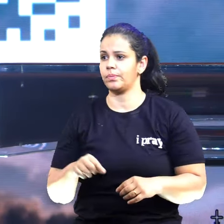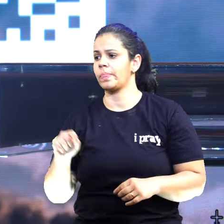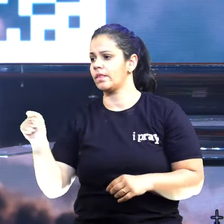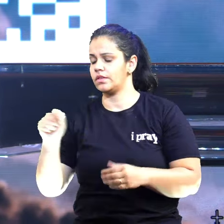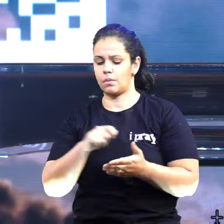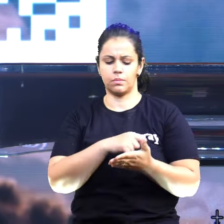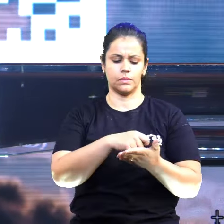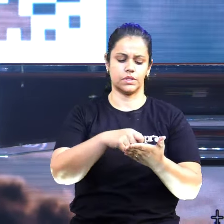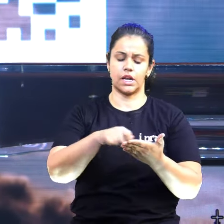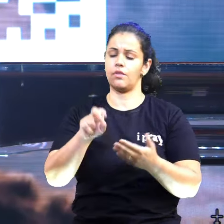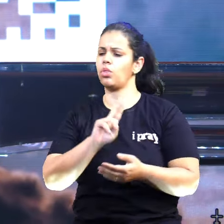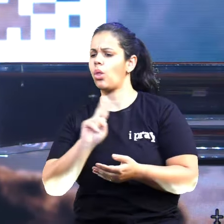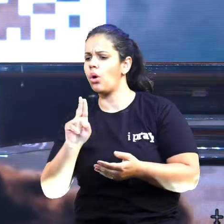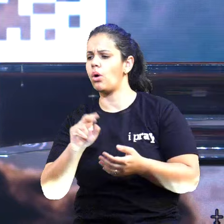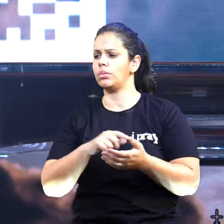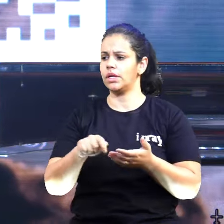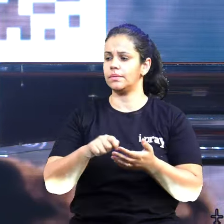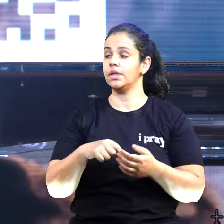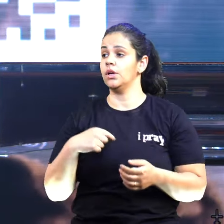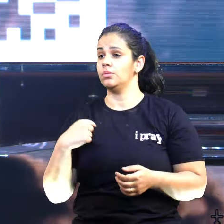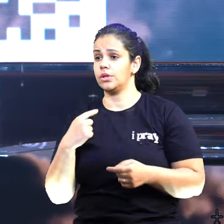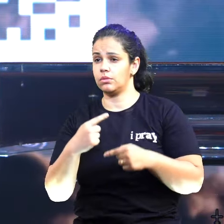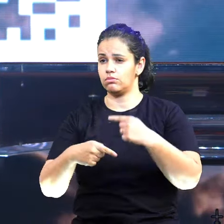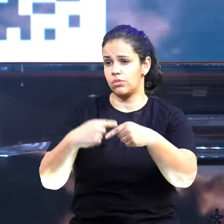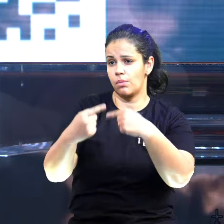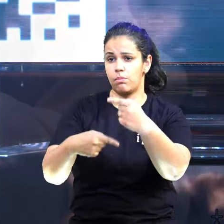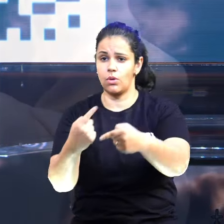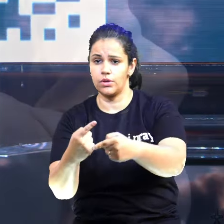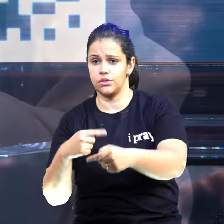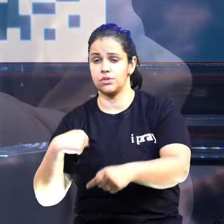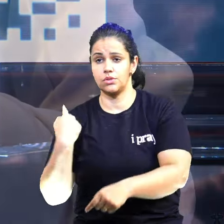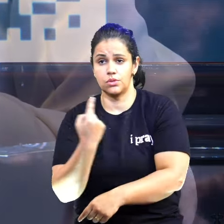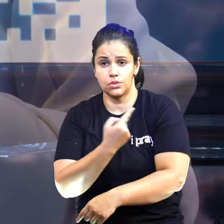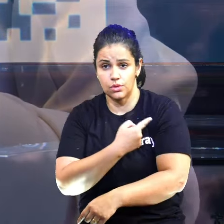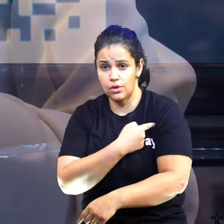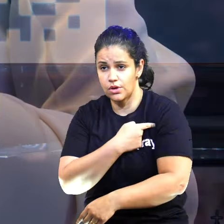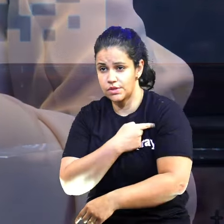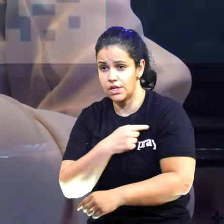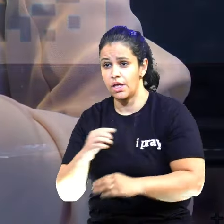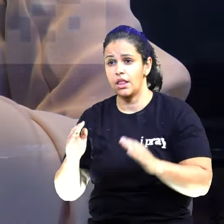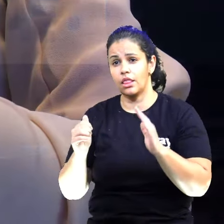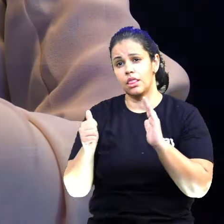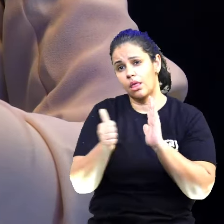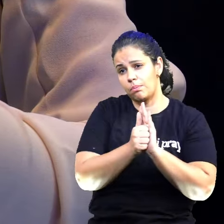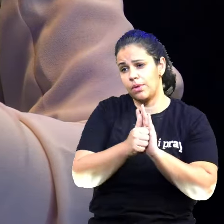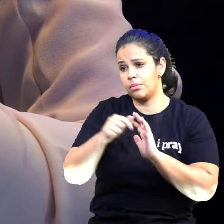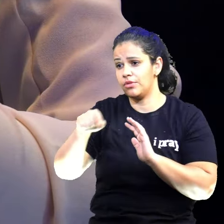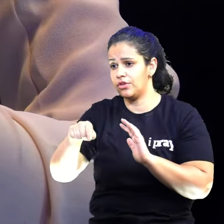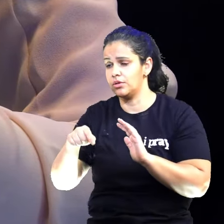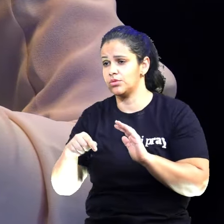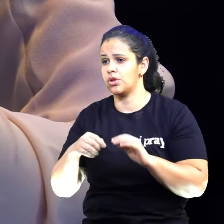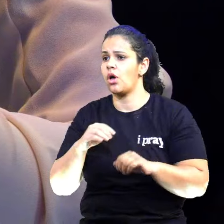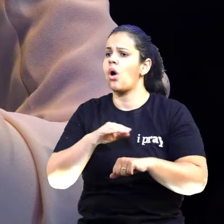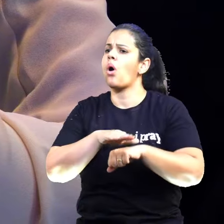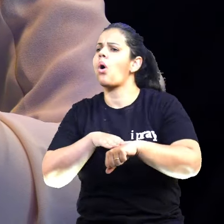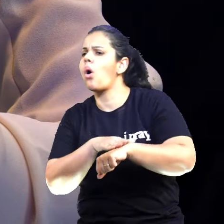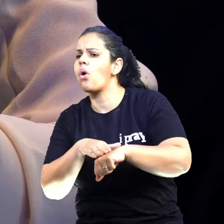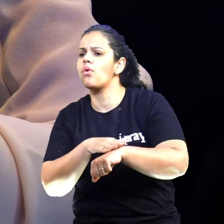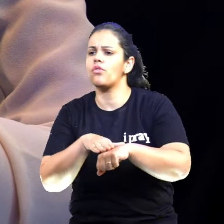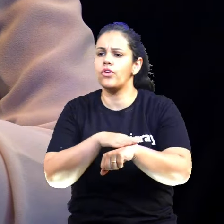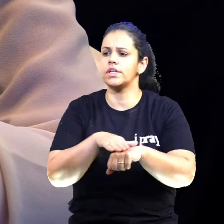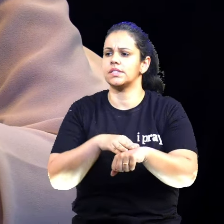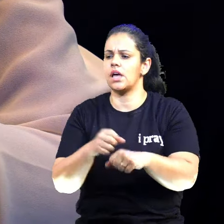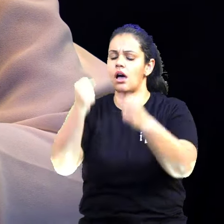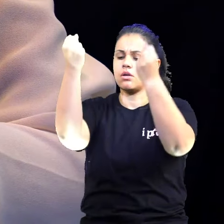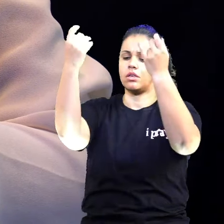dados lá, envia para nós, porque depois que o missionário passar, nós e a nossa equipe de missionários, queremos sentar com vocês, nós vamos